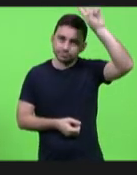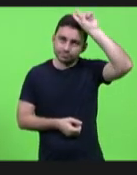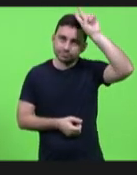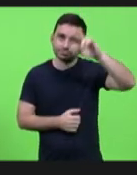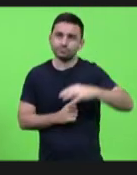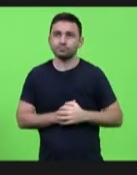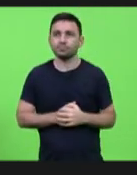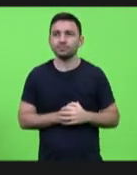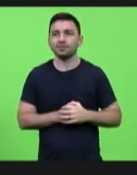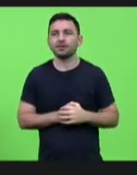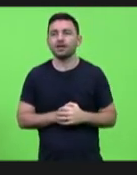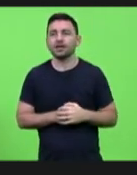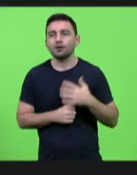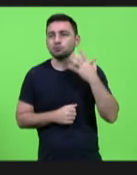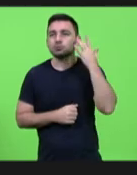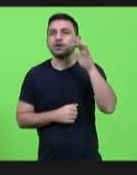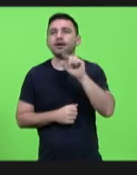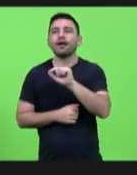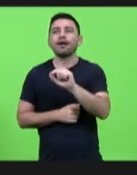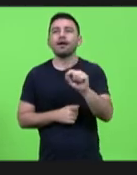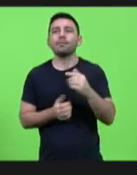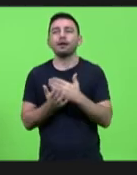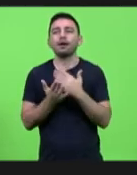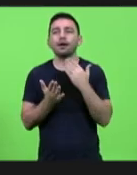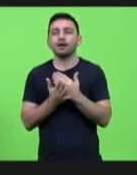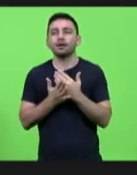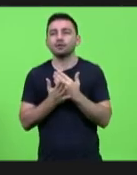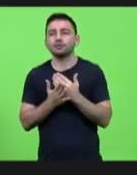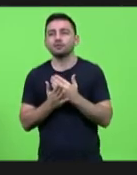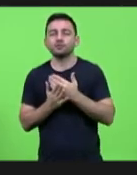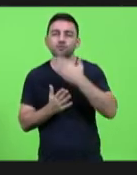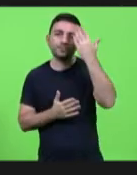não sei quem mais está aí, deputado, não estou vendo aqui.